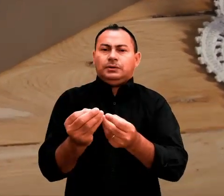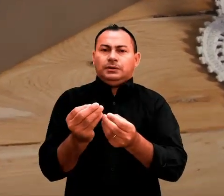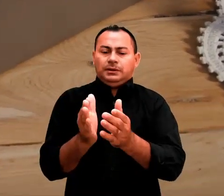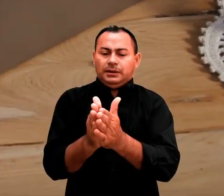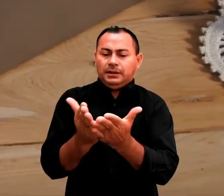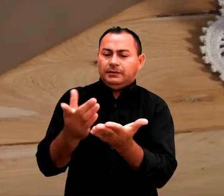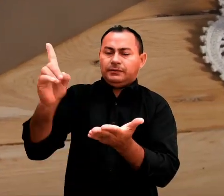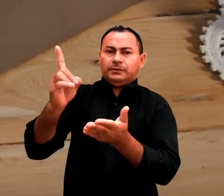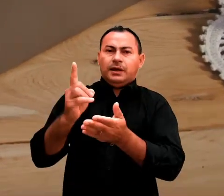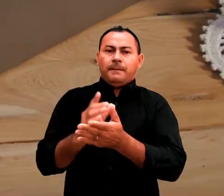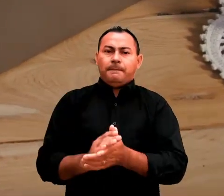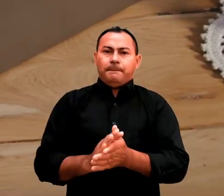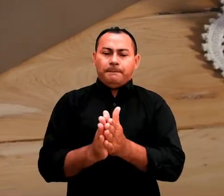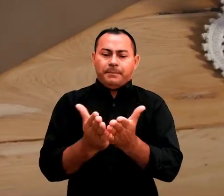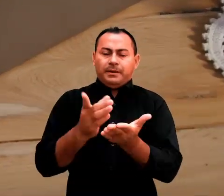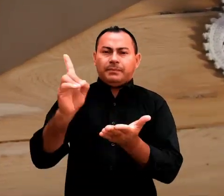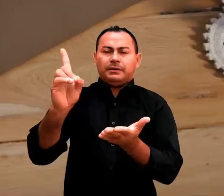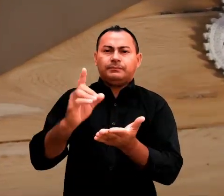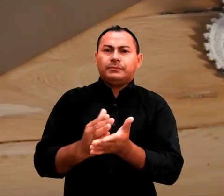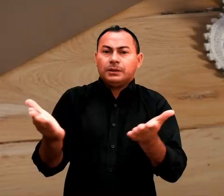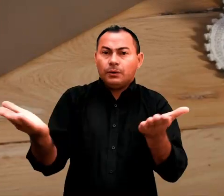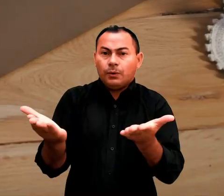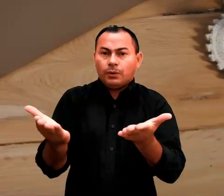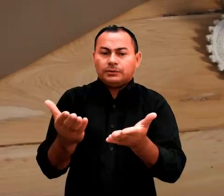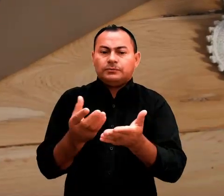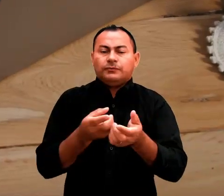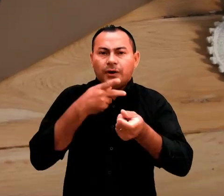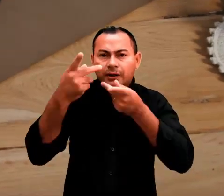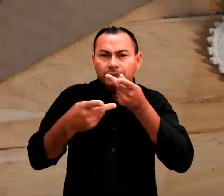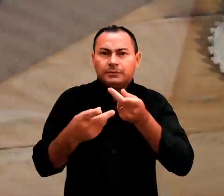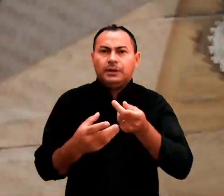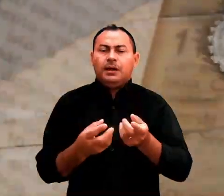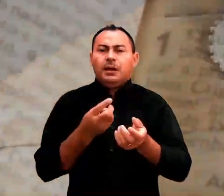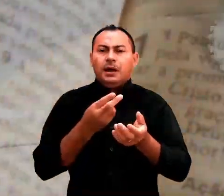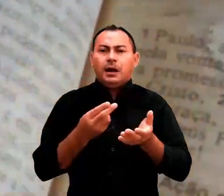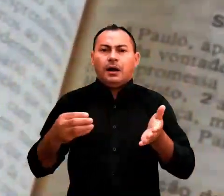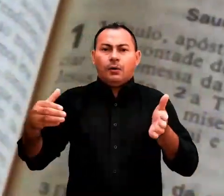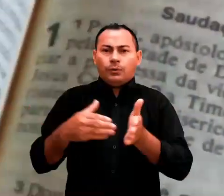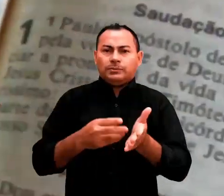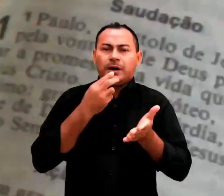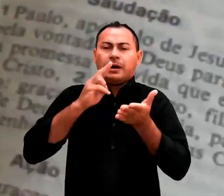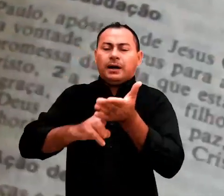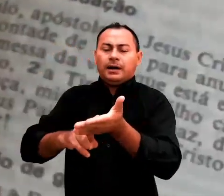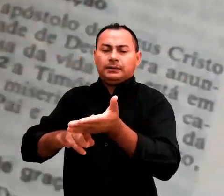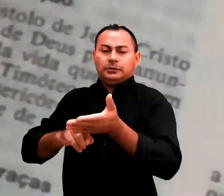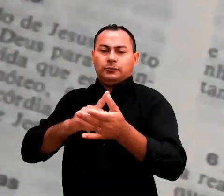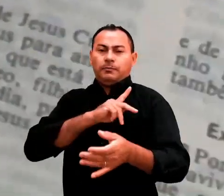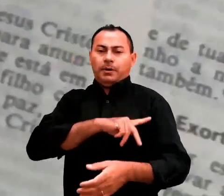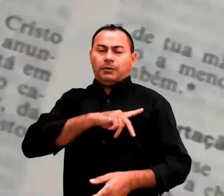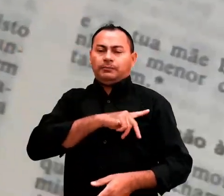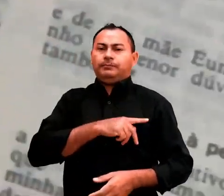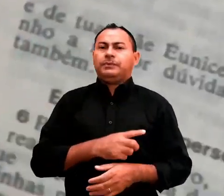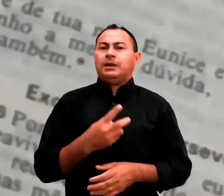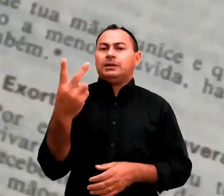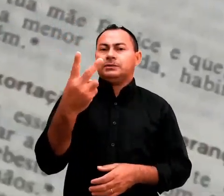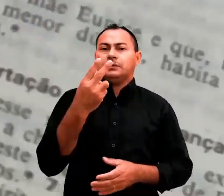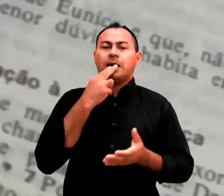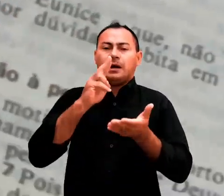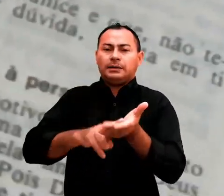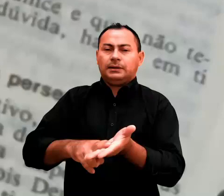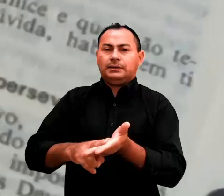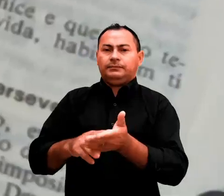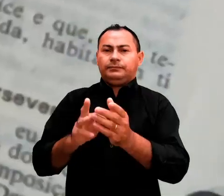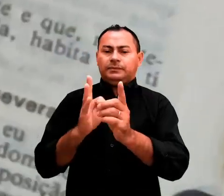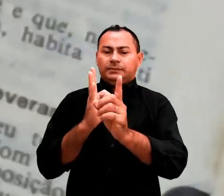Bíblia e hoje iniciaremos o estudo da última carta escrita pelo grande apóstolo Paulo, a segunda carta a Timóteo.